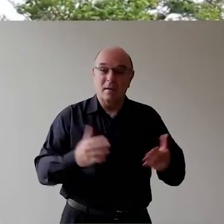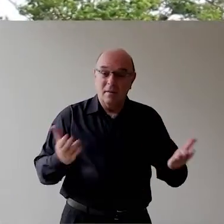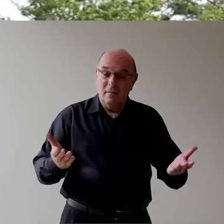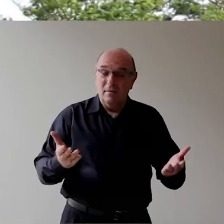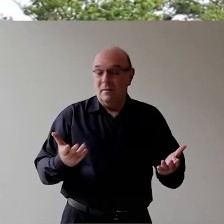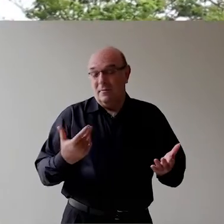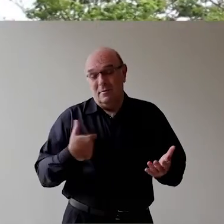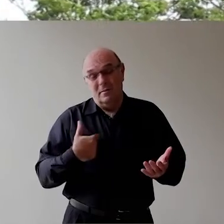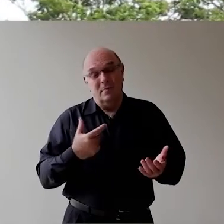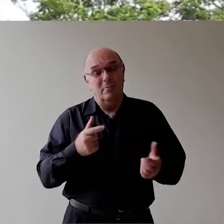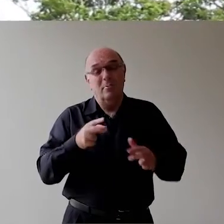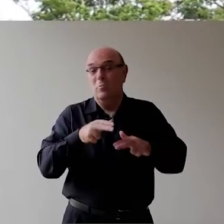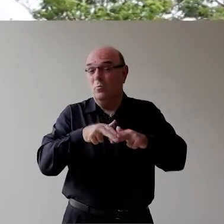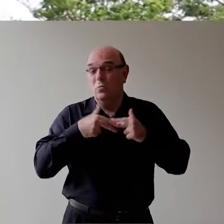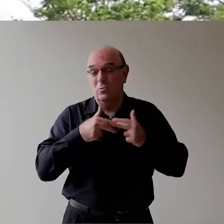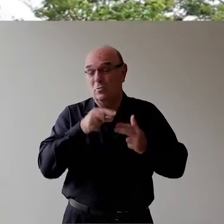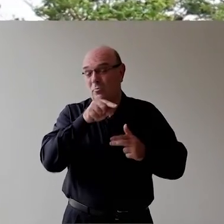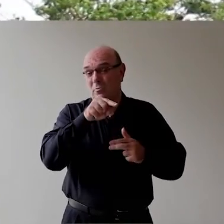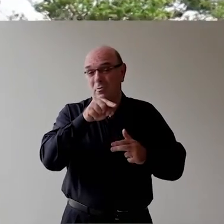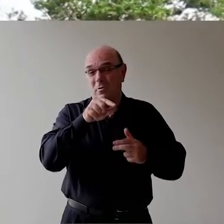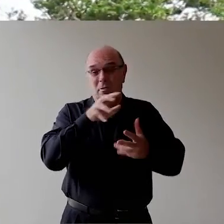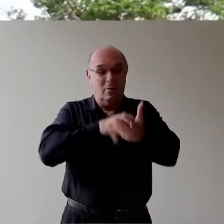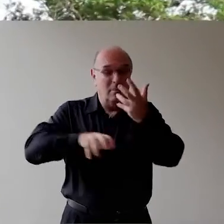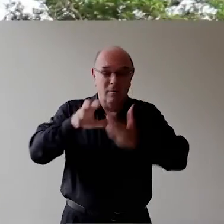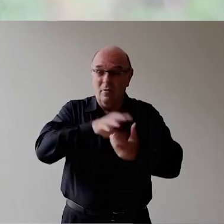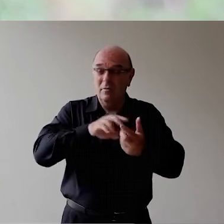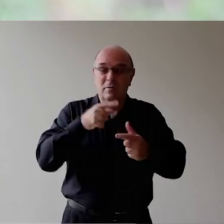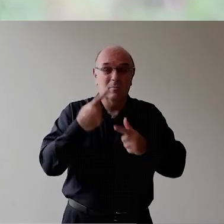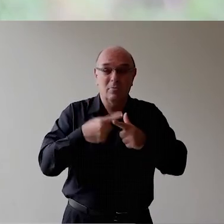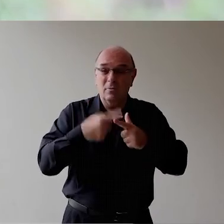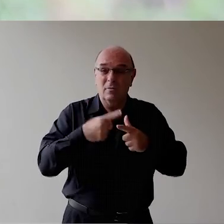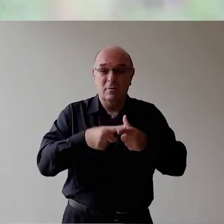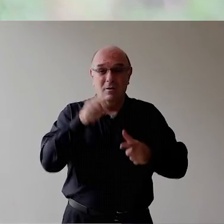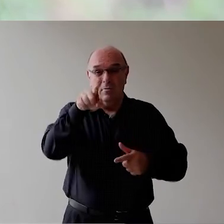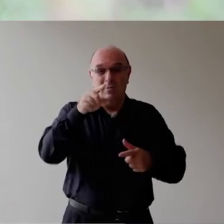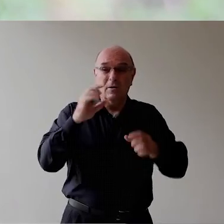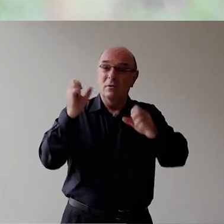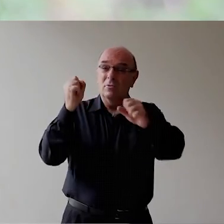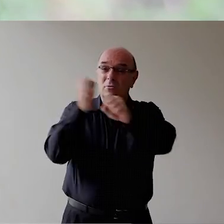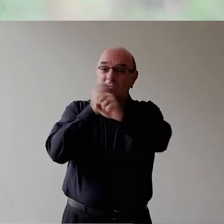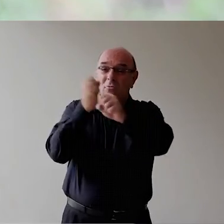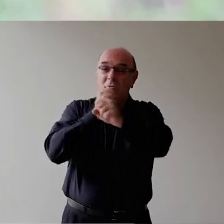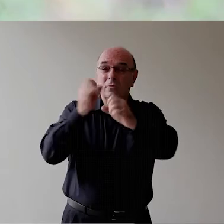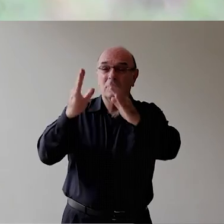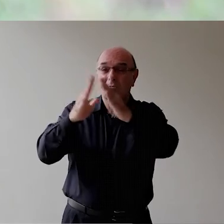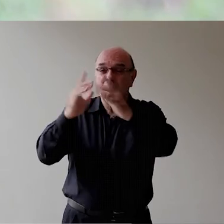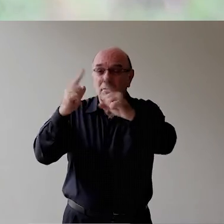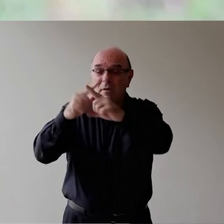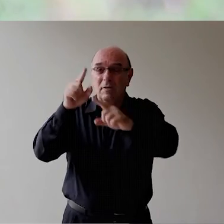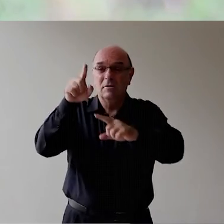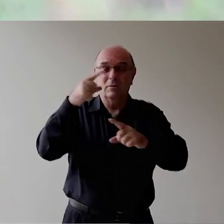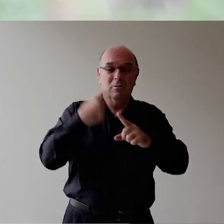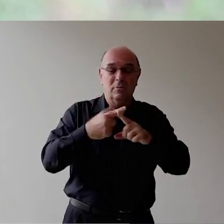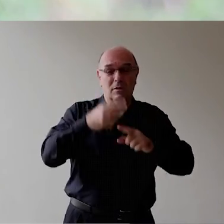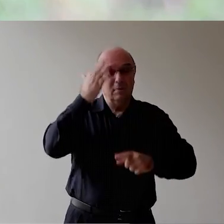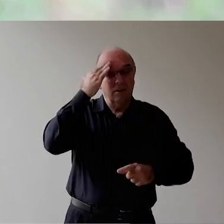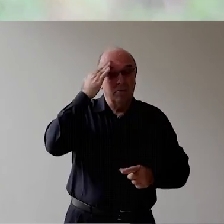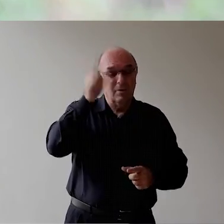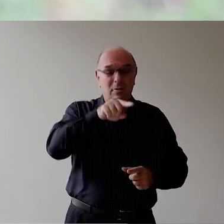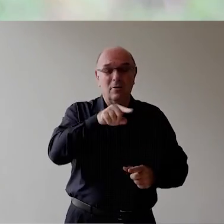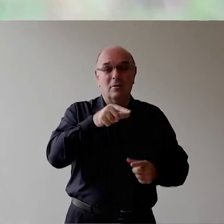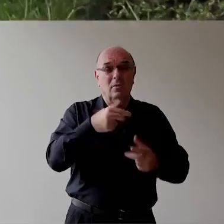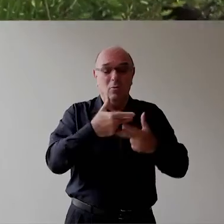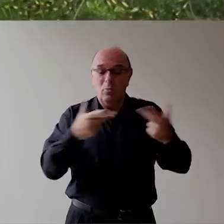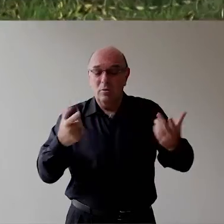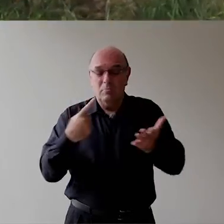revolta Aconteceu Muito mais Pelo que eles Construíram Porque eles já tinham Essa preparação Eles já vinham Se preparando Com esse objetivo